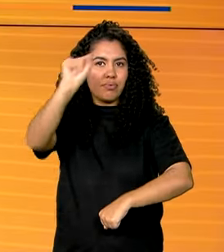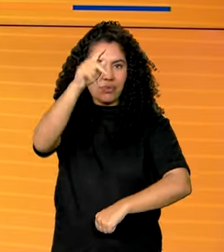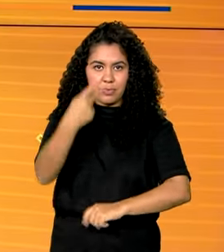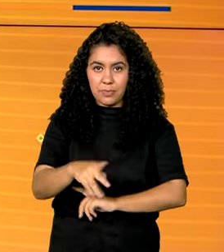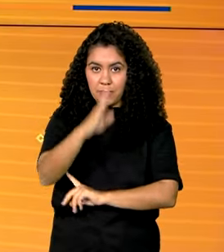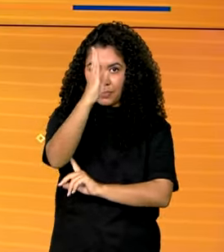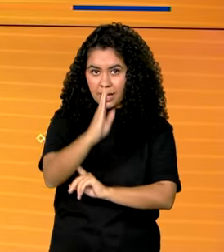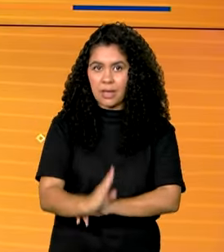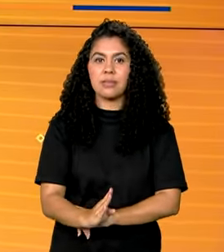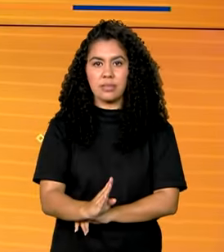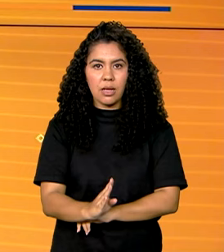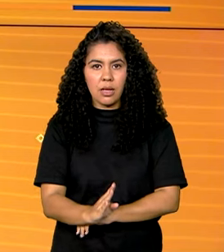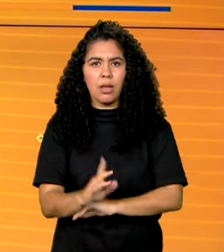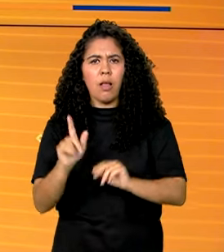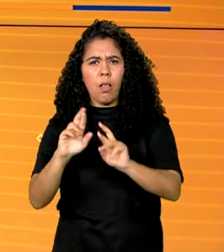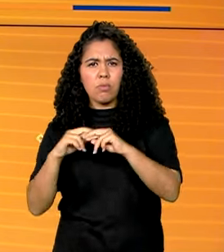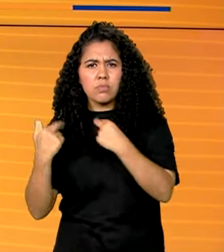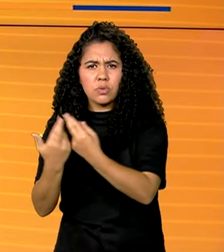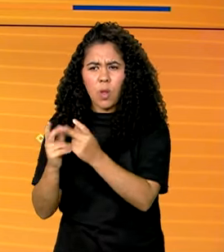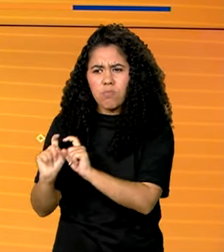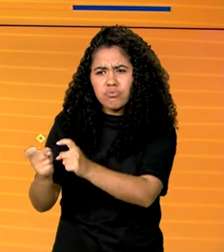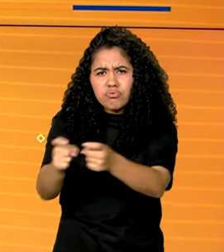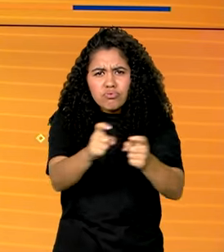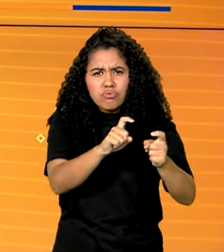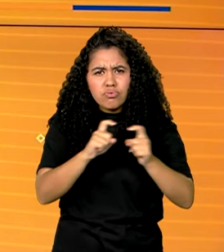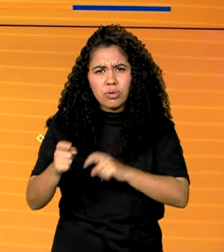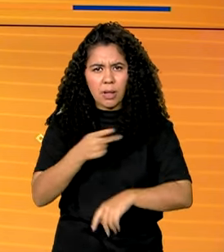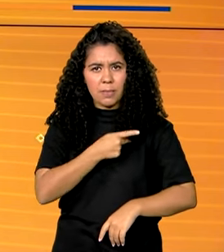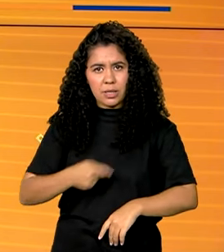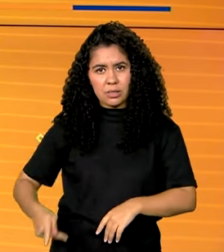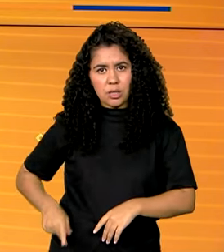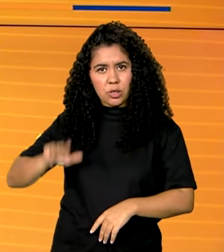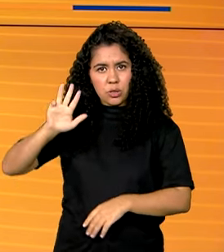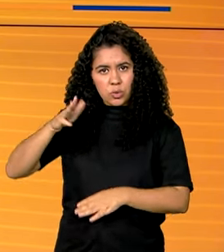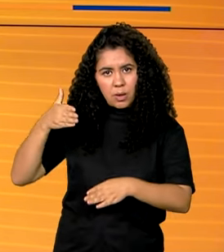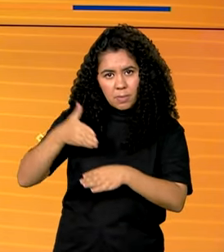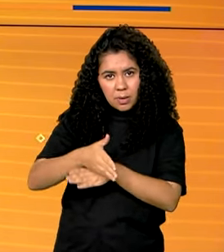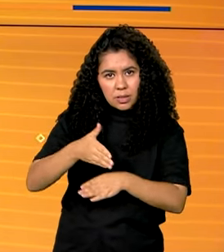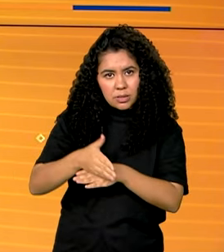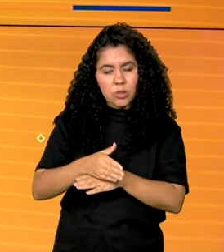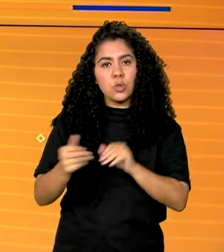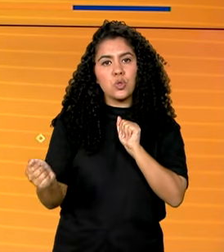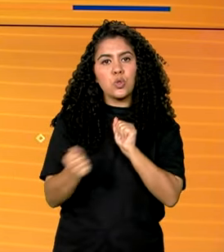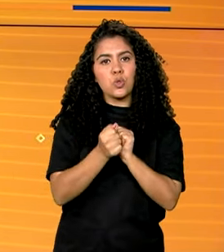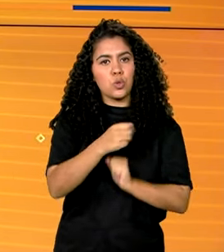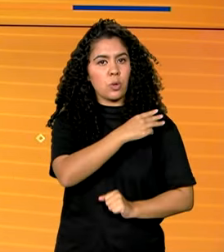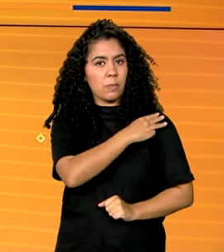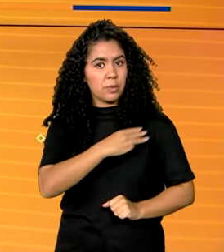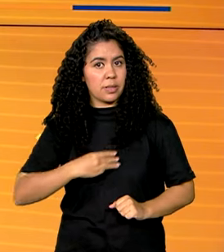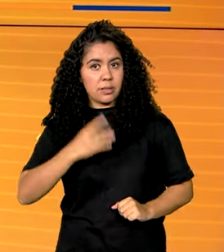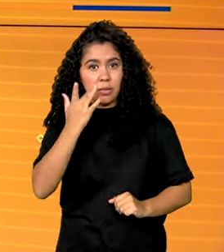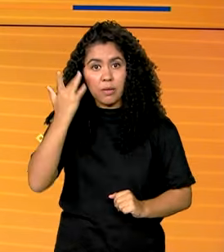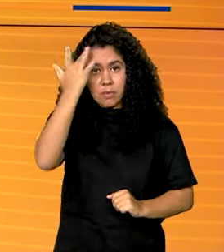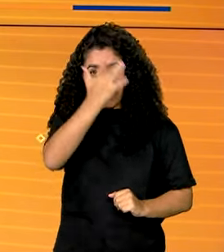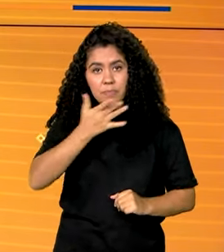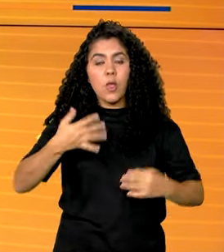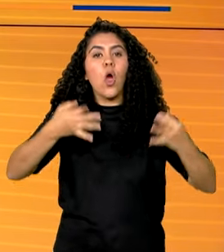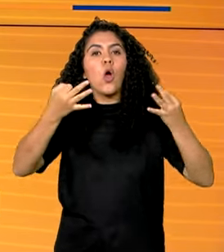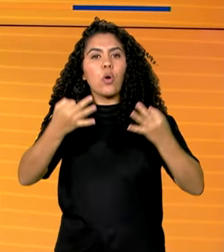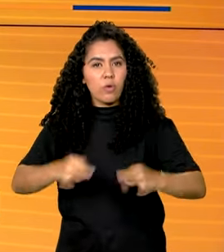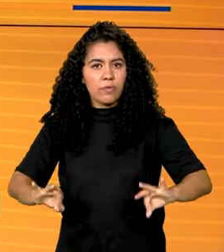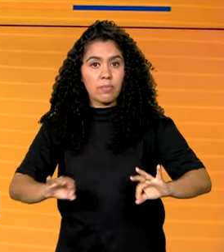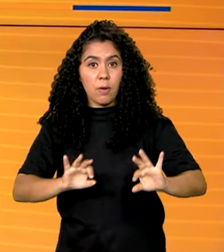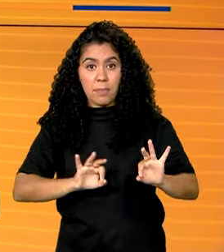E depois de reuniões com o presidente Lula e a equipe econômica, o ministro da Fazenda, Fernando Haddad, afirmou que para a